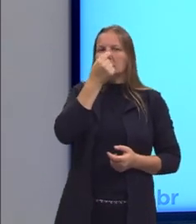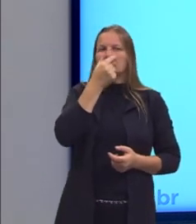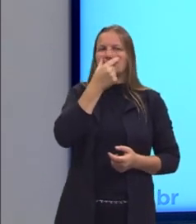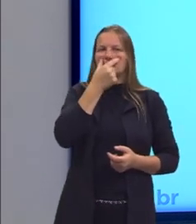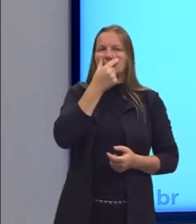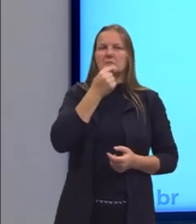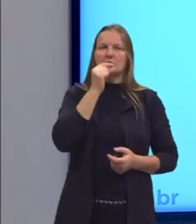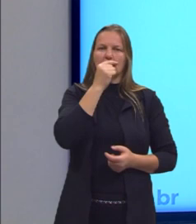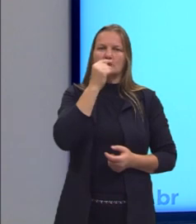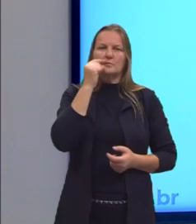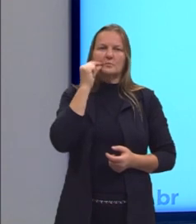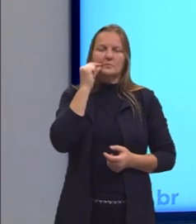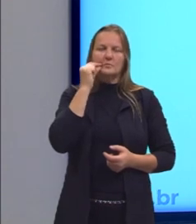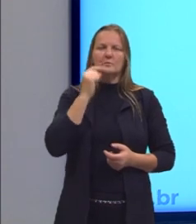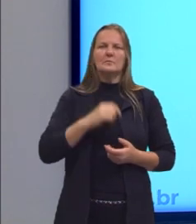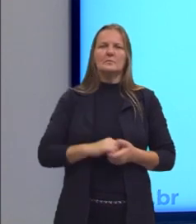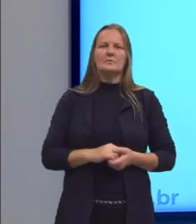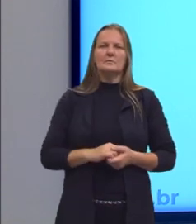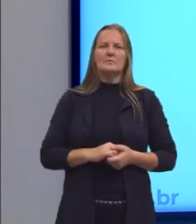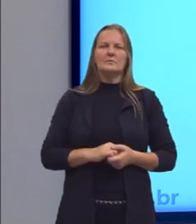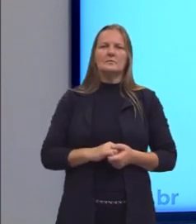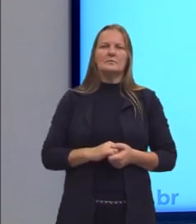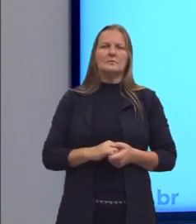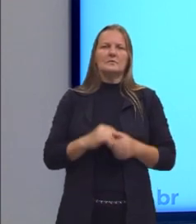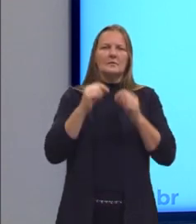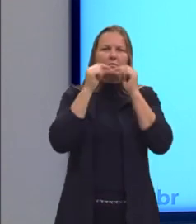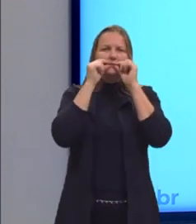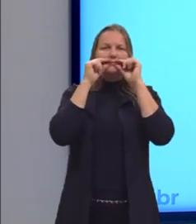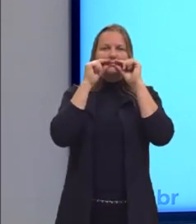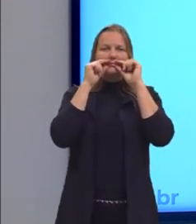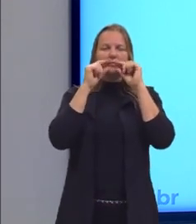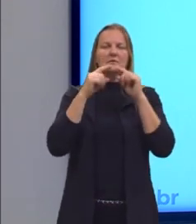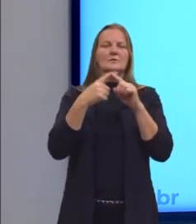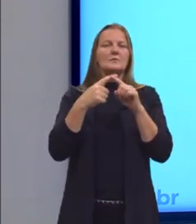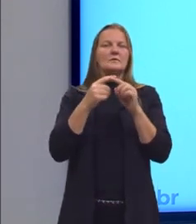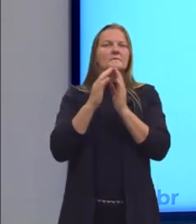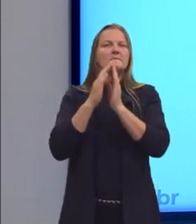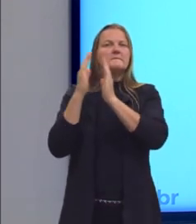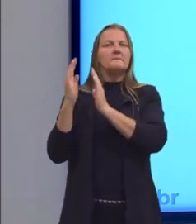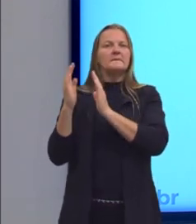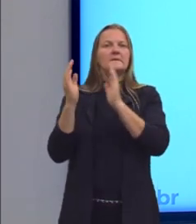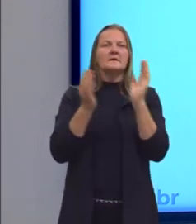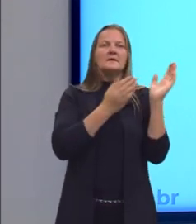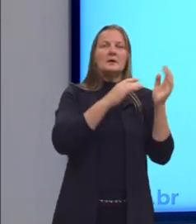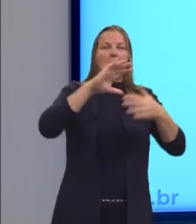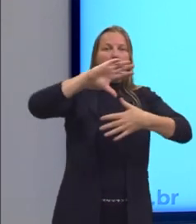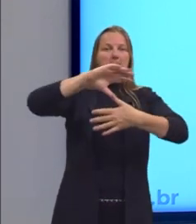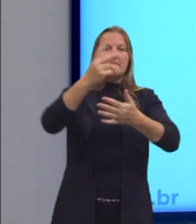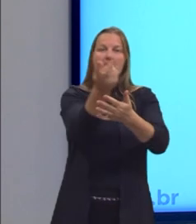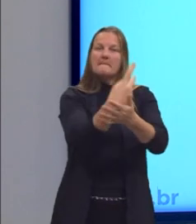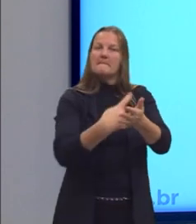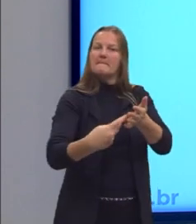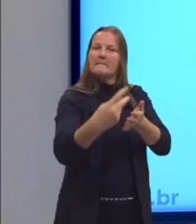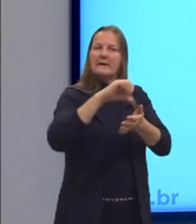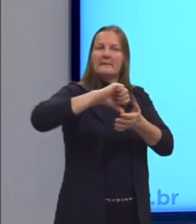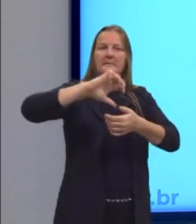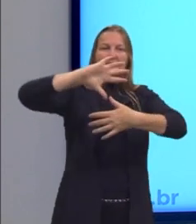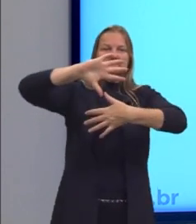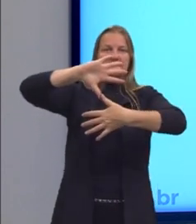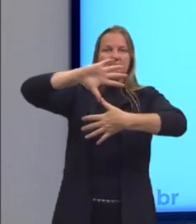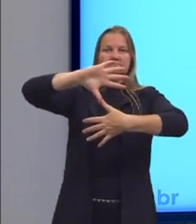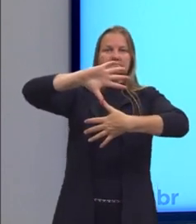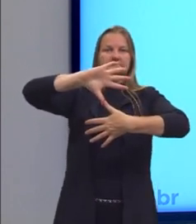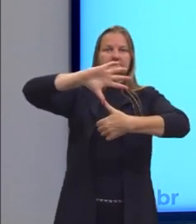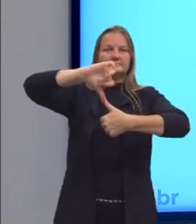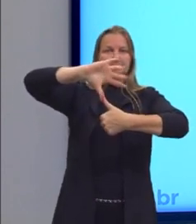mais protuberantes. E do lado dela, a gente tem um mapa da América do Norte e da América do Sul,